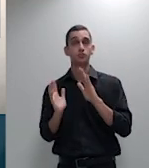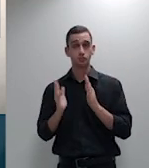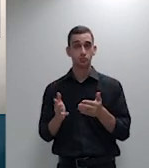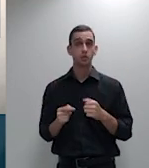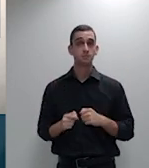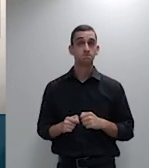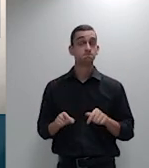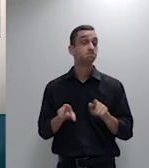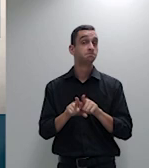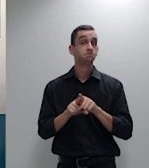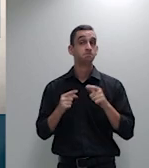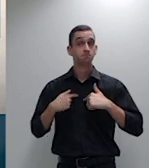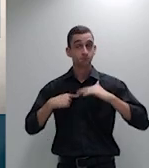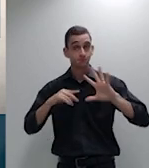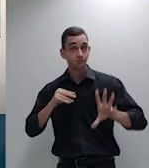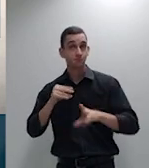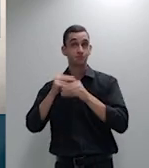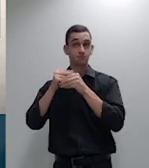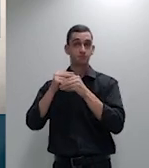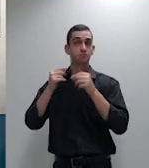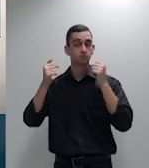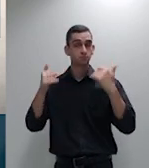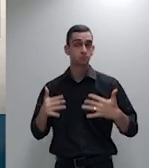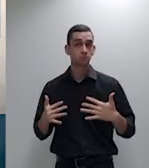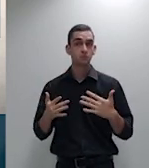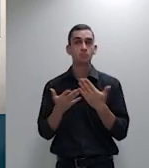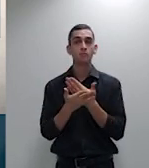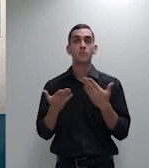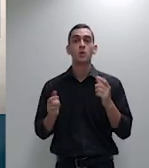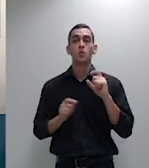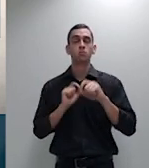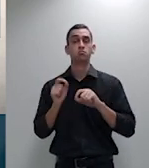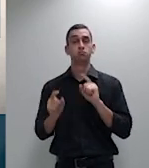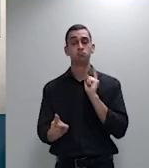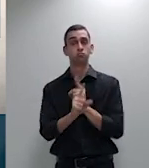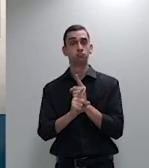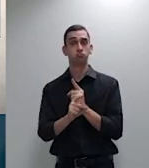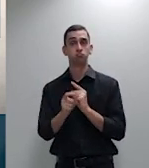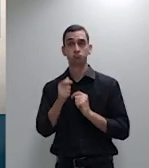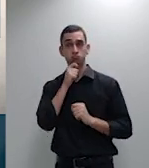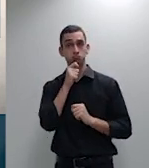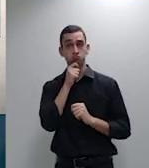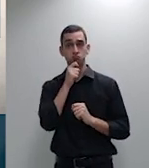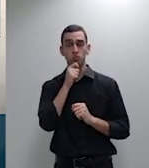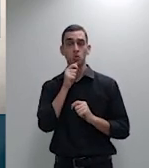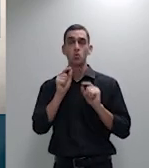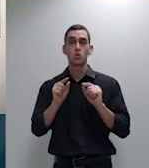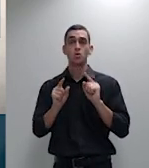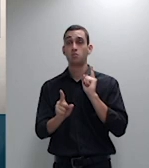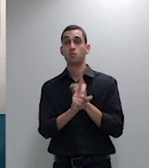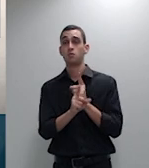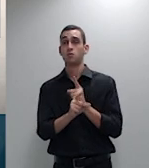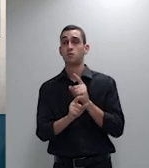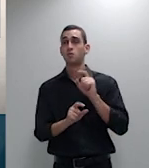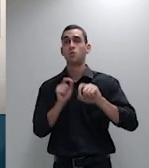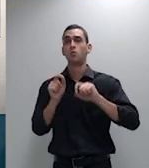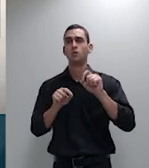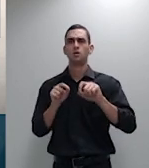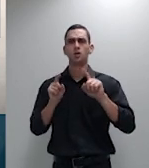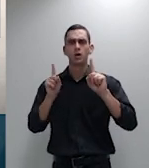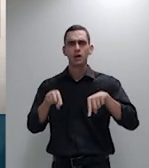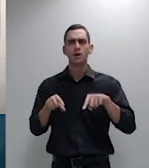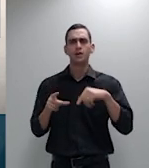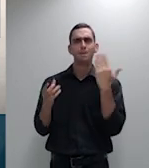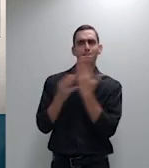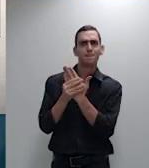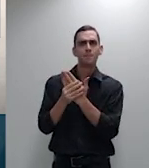não localizamos salvo o melhor juízo não localizamos nenhum precedente seja da